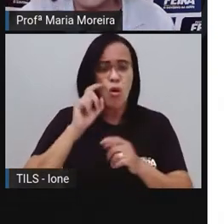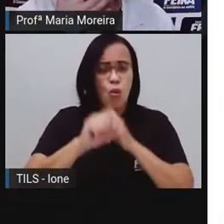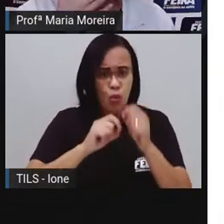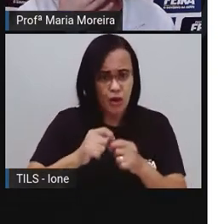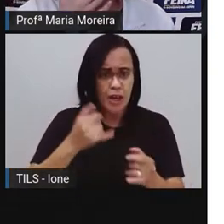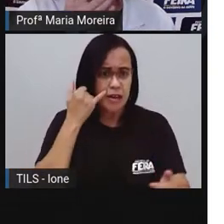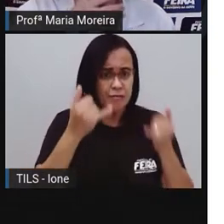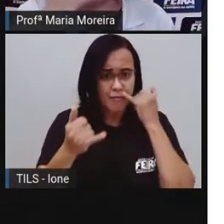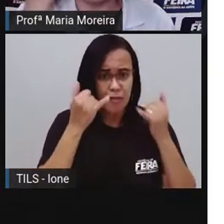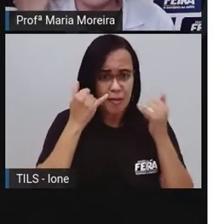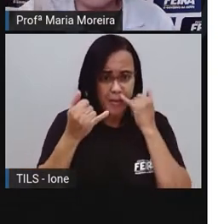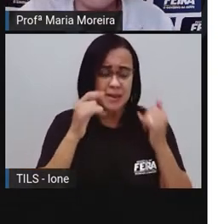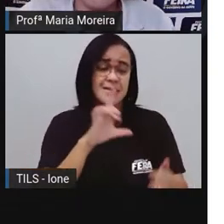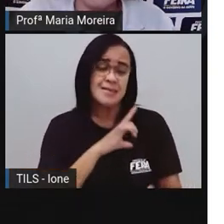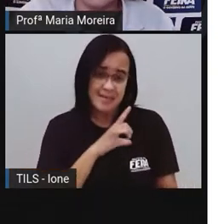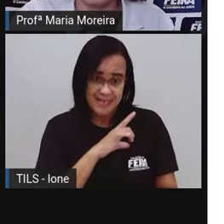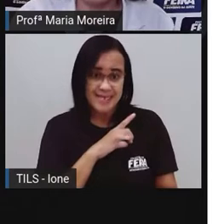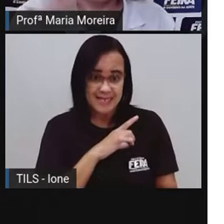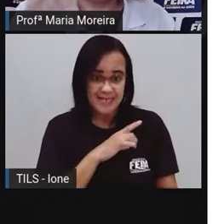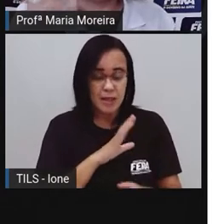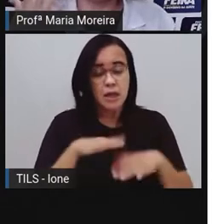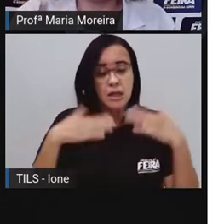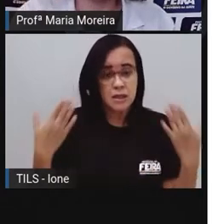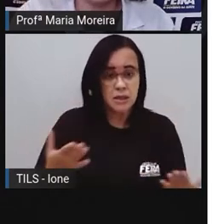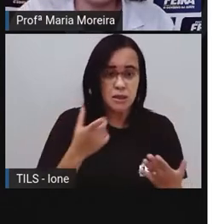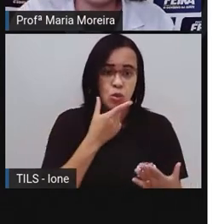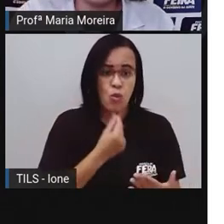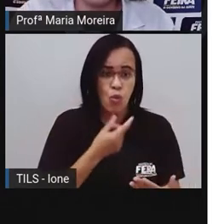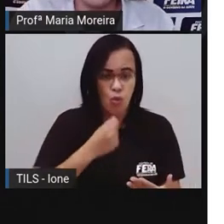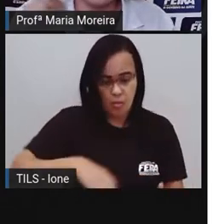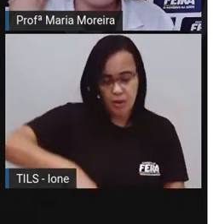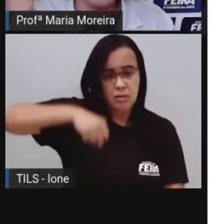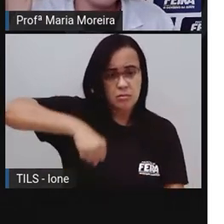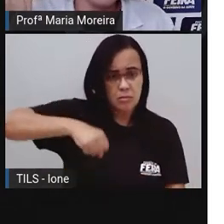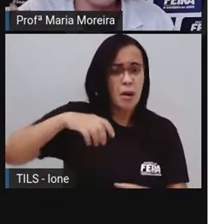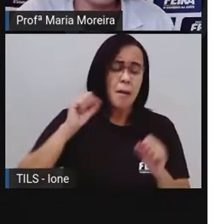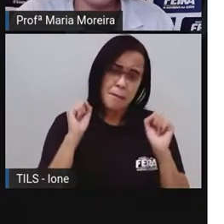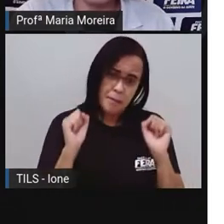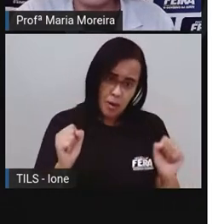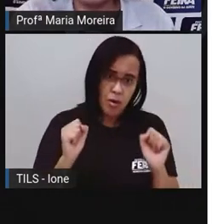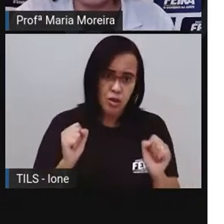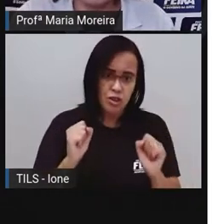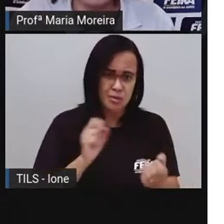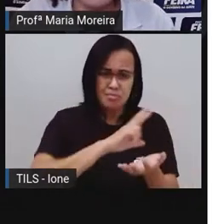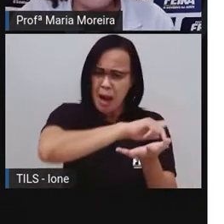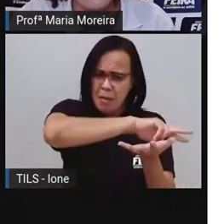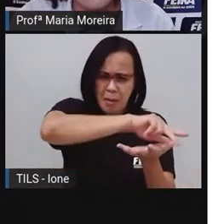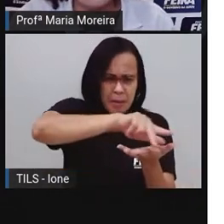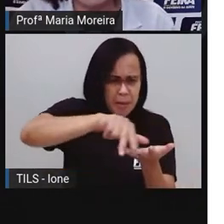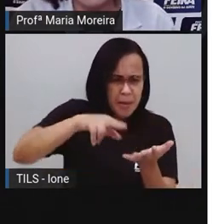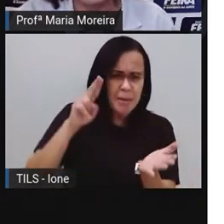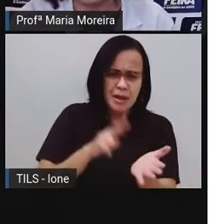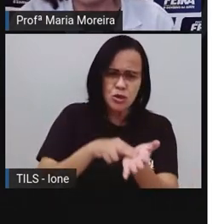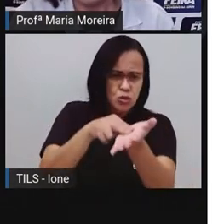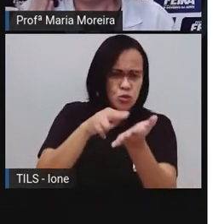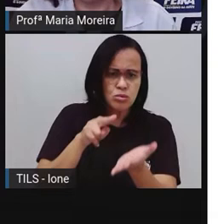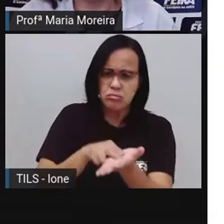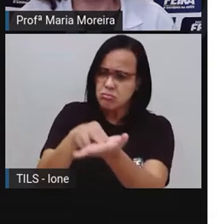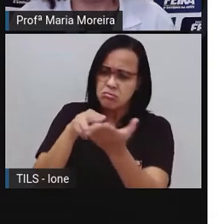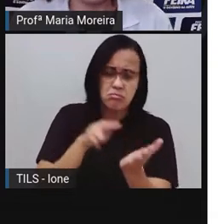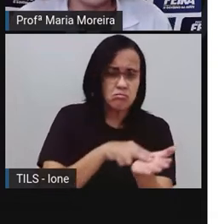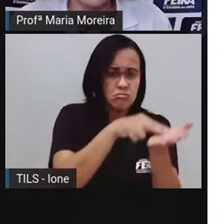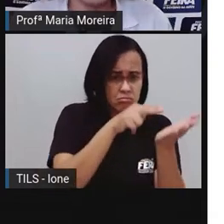Então, uma carta, o carteiro de modo geral, pode mandar aí, uma carta pode mandar vários tipos de notícias e o carteiro